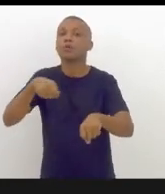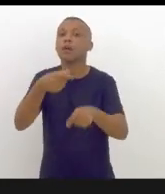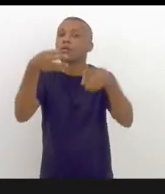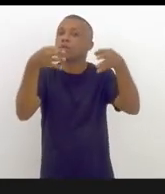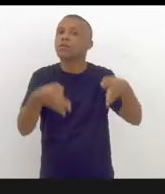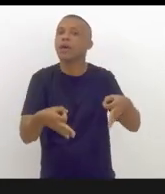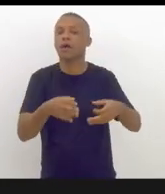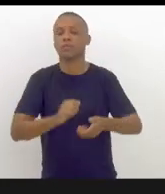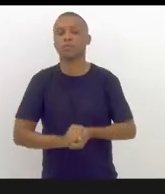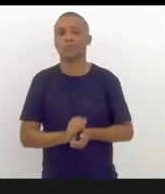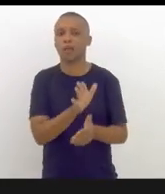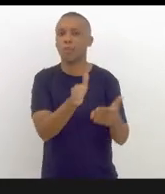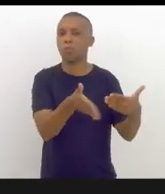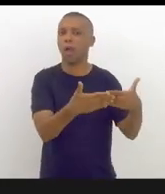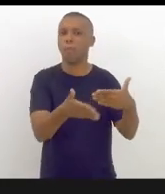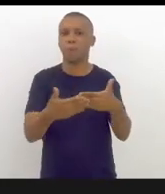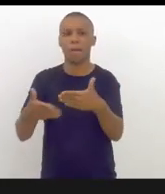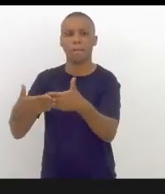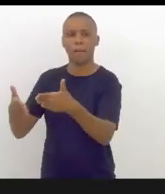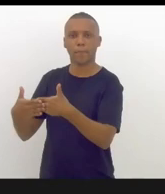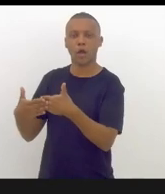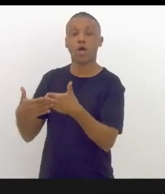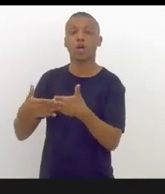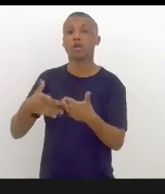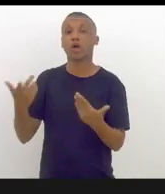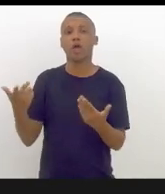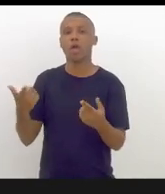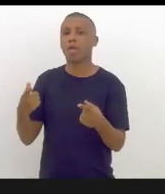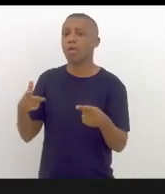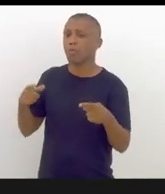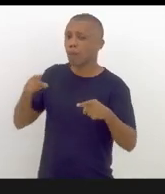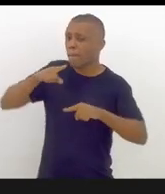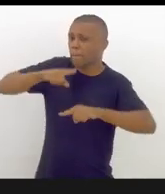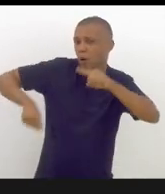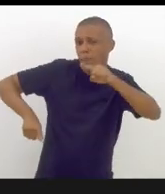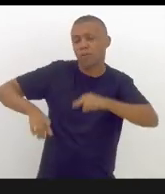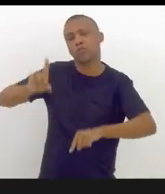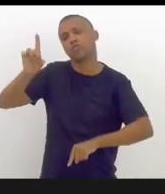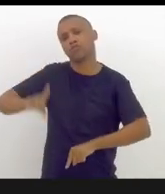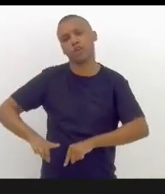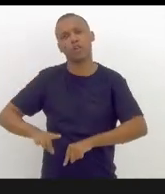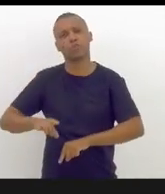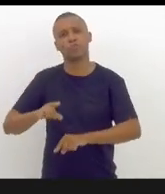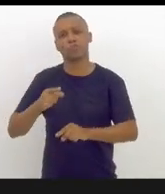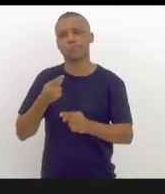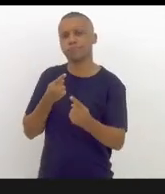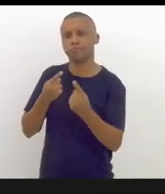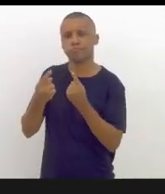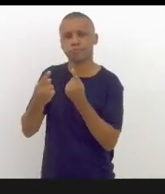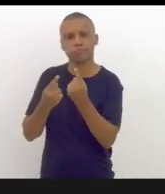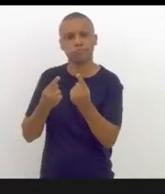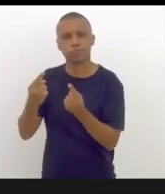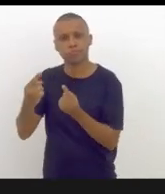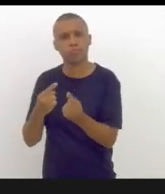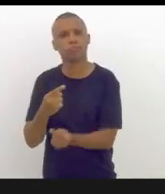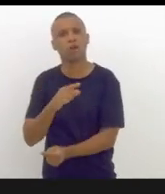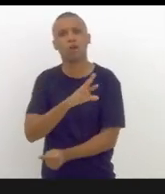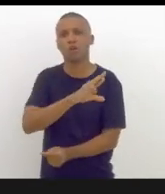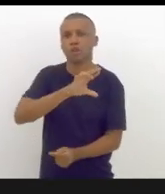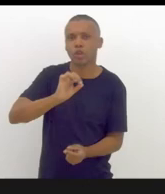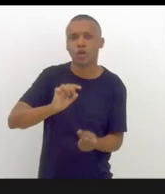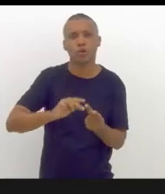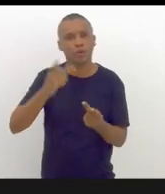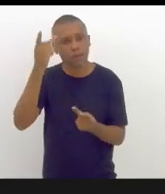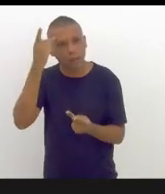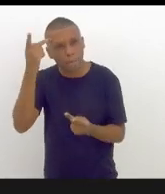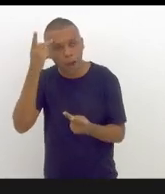fecharam as rodovias, tirando o direito de ir e vir do cidadão brasileiro, do paulista, do carioca, de toda a